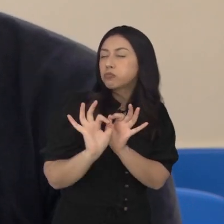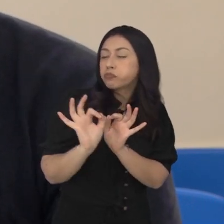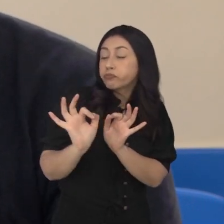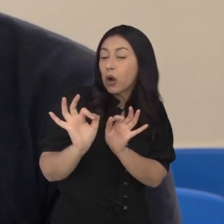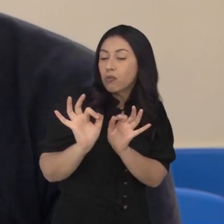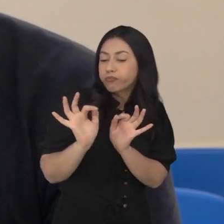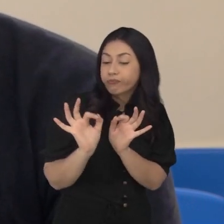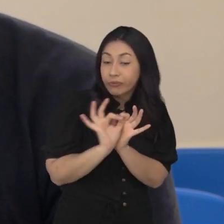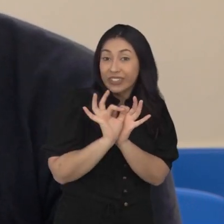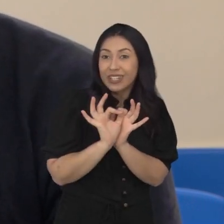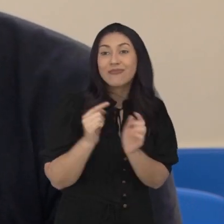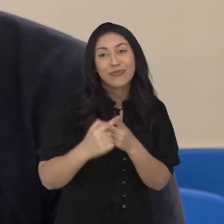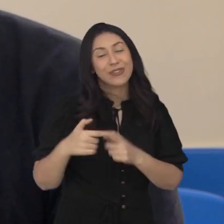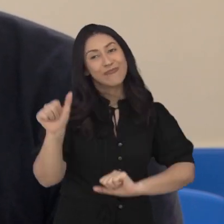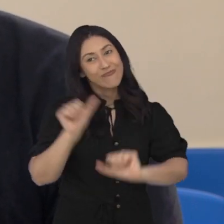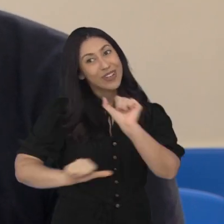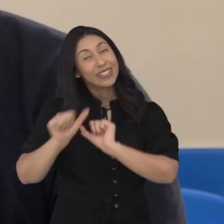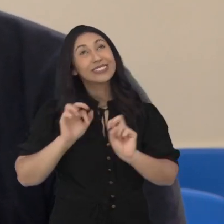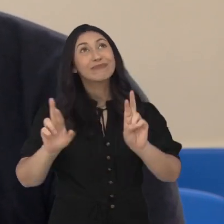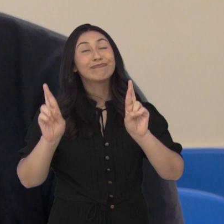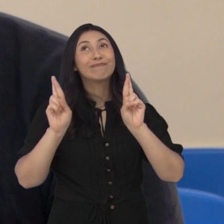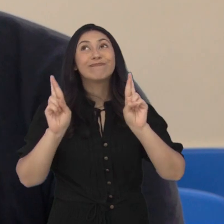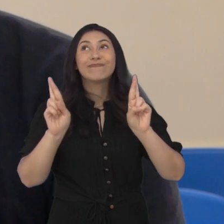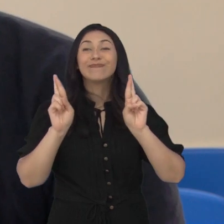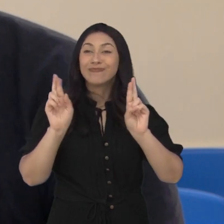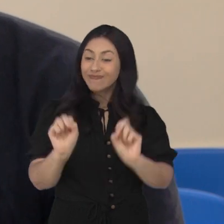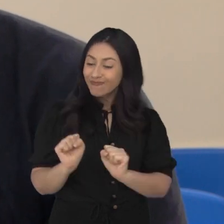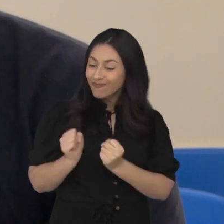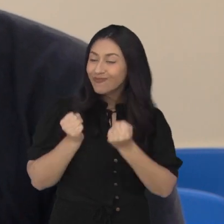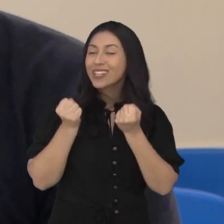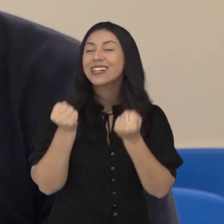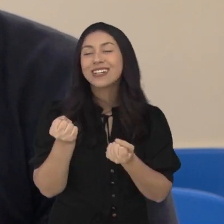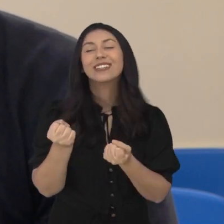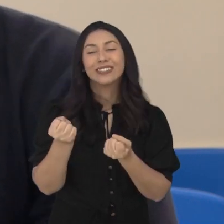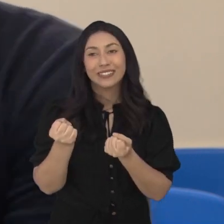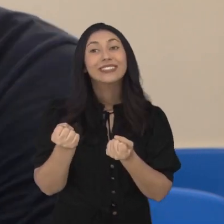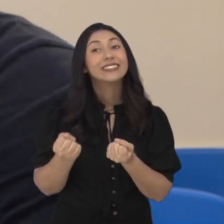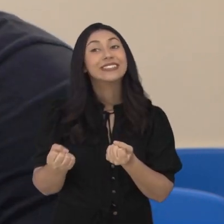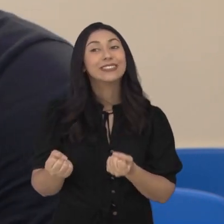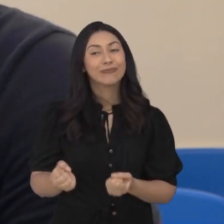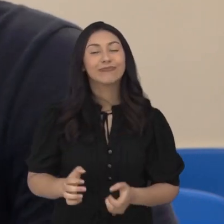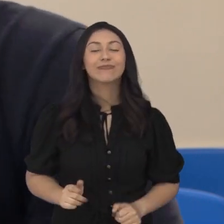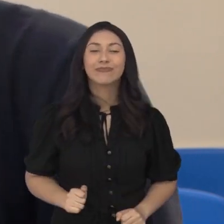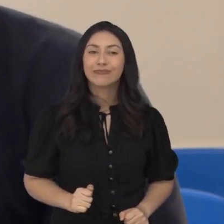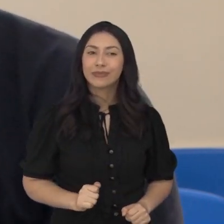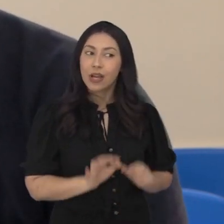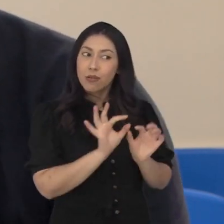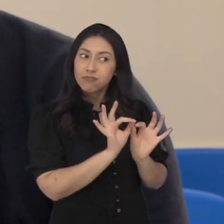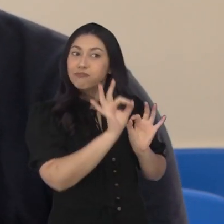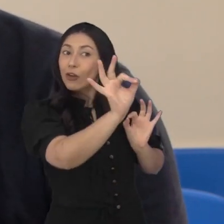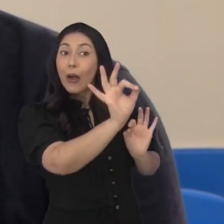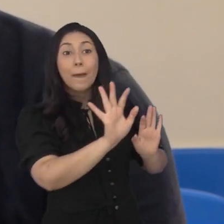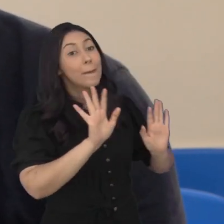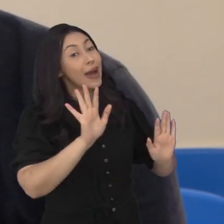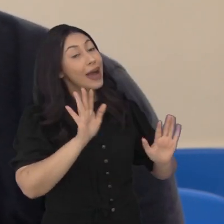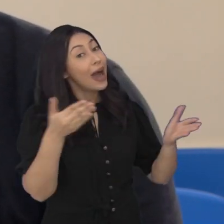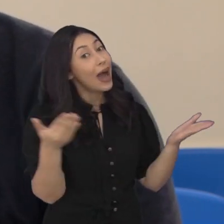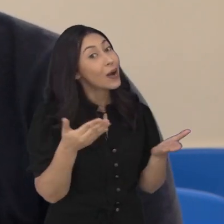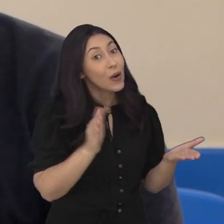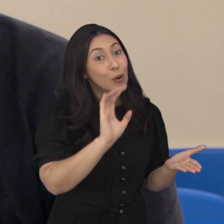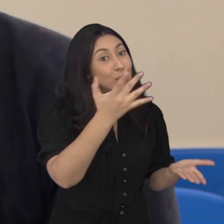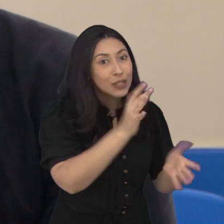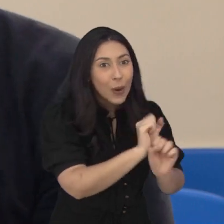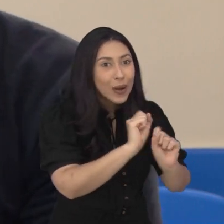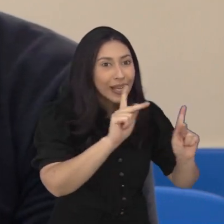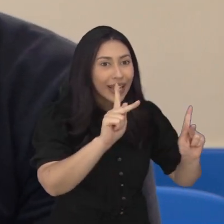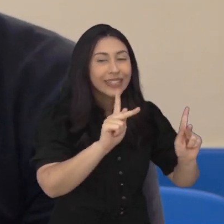longo prazo, porque é uma mudança que a gente está se dedicando bastante e pregando muito esforço. A médio e a longo prazo, mas se acontecer